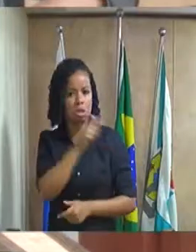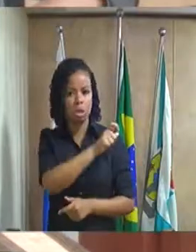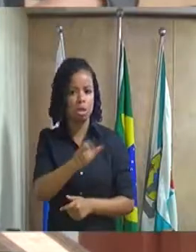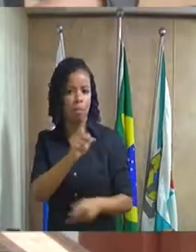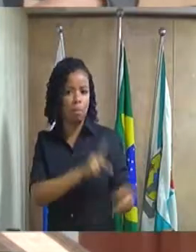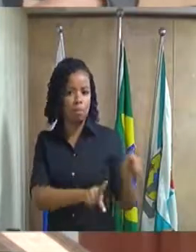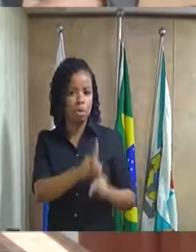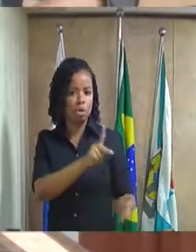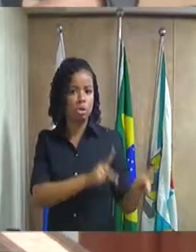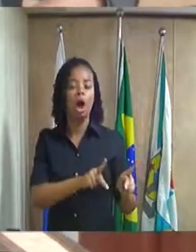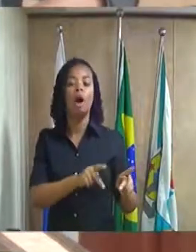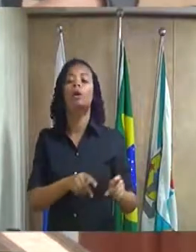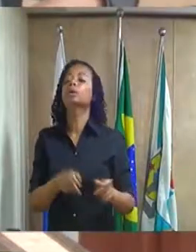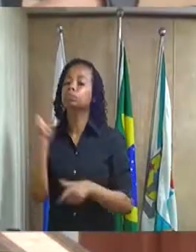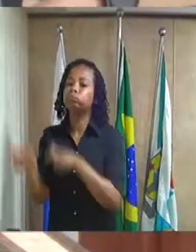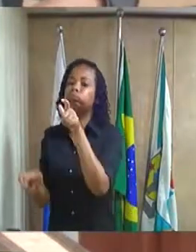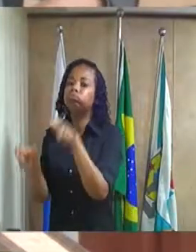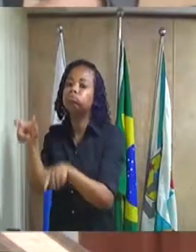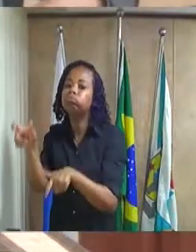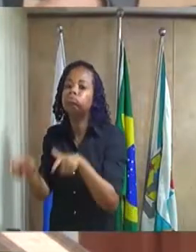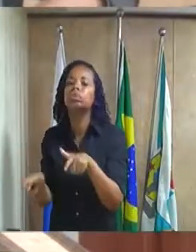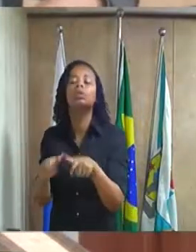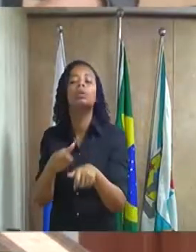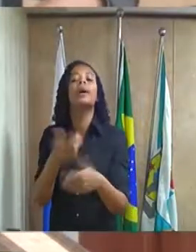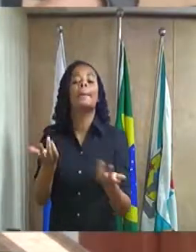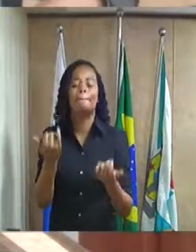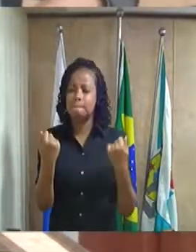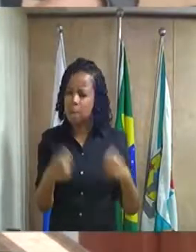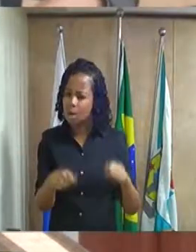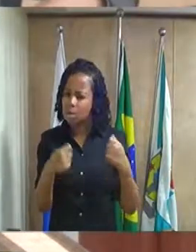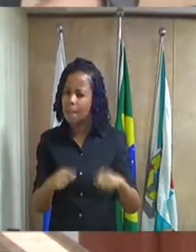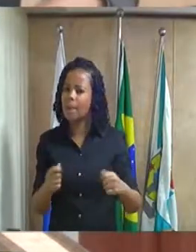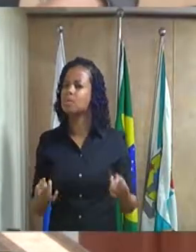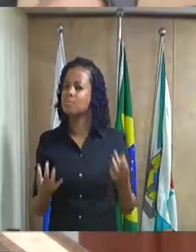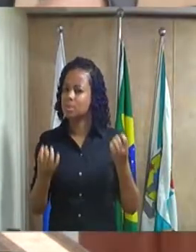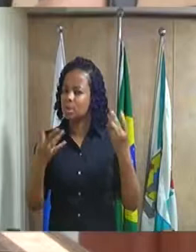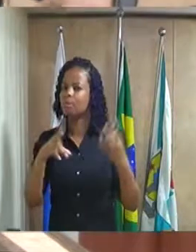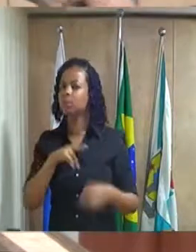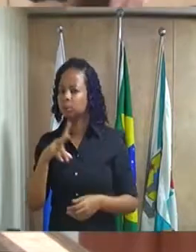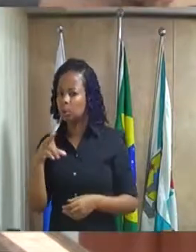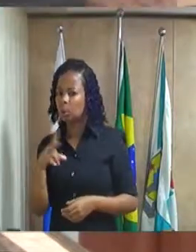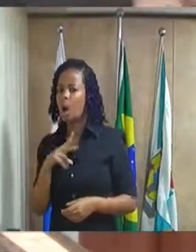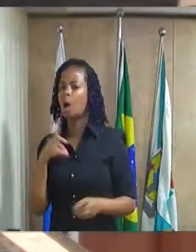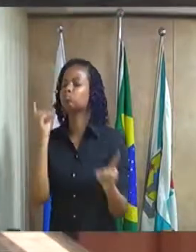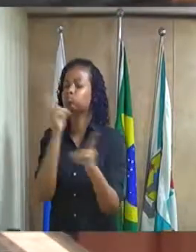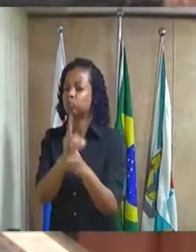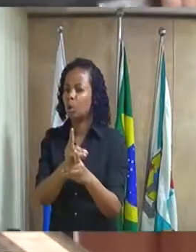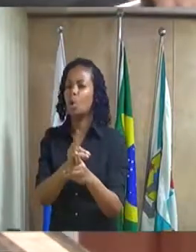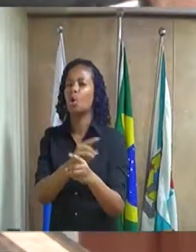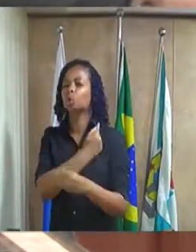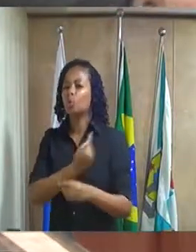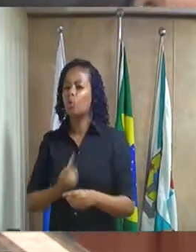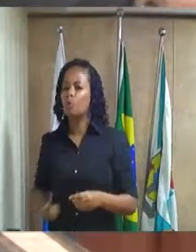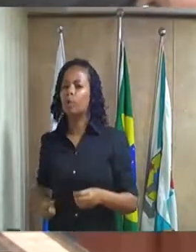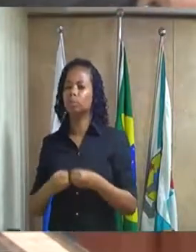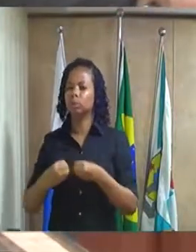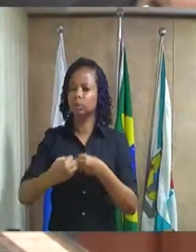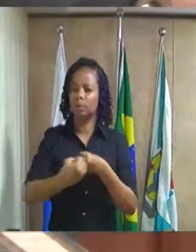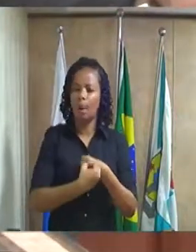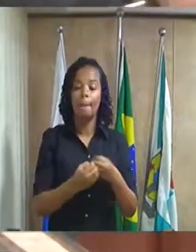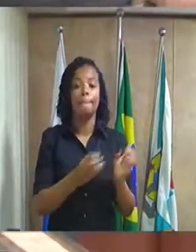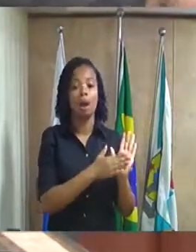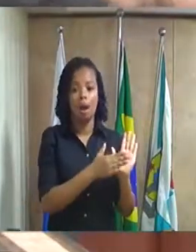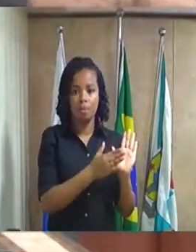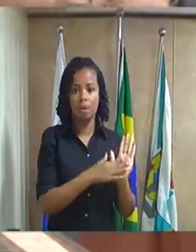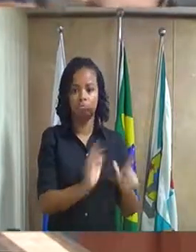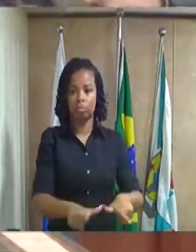população, do munícipe que precisa, mas especialmente também ao encontro do governo municipal. Parabéns pela